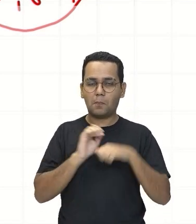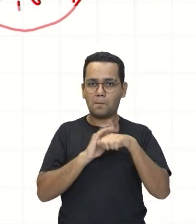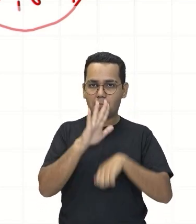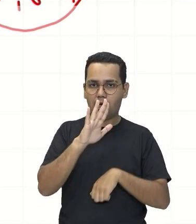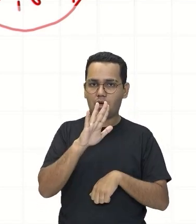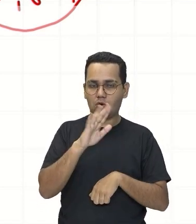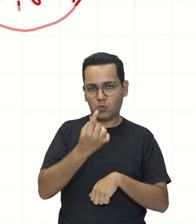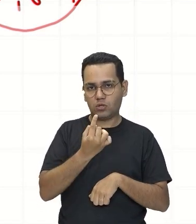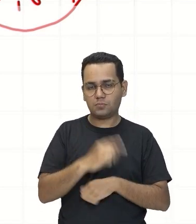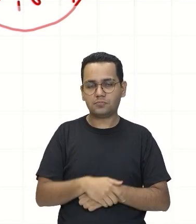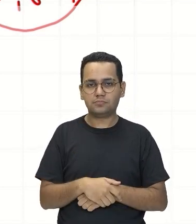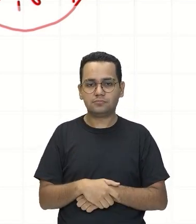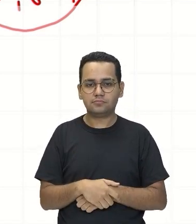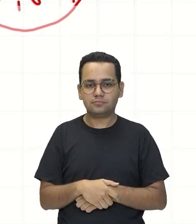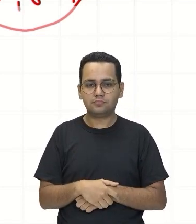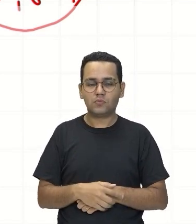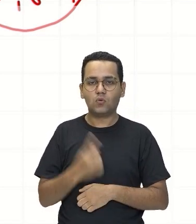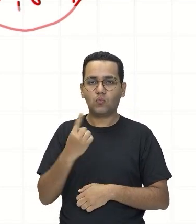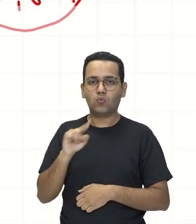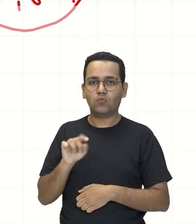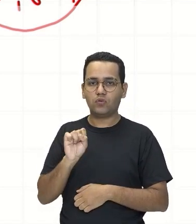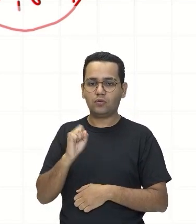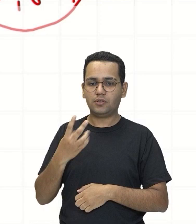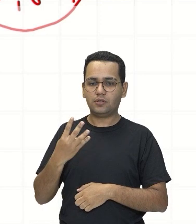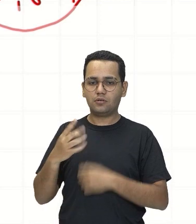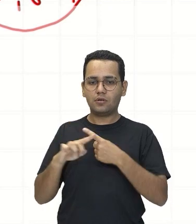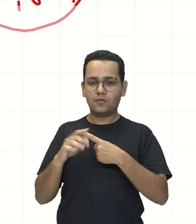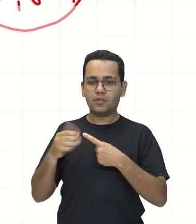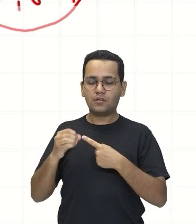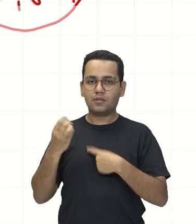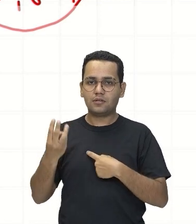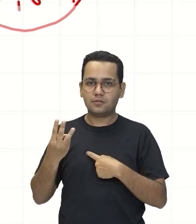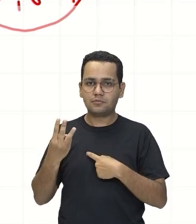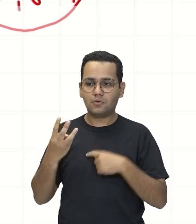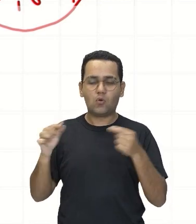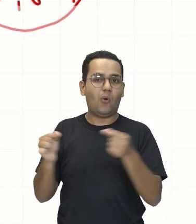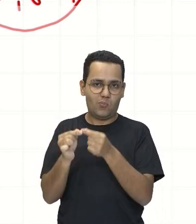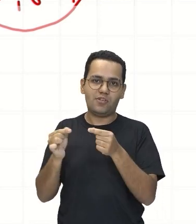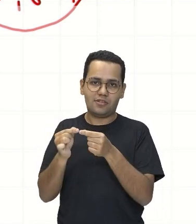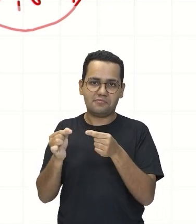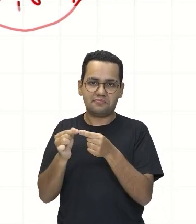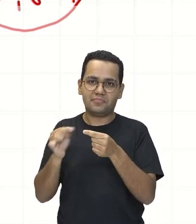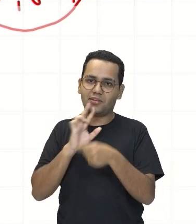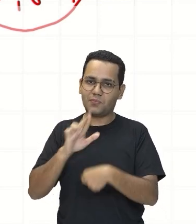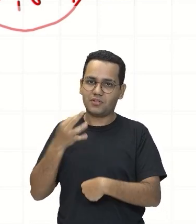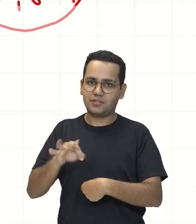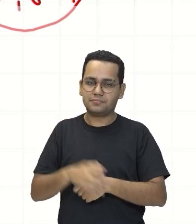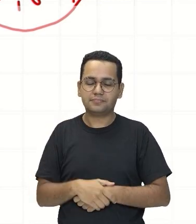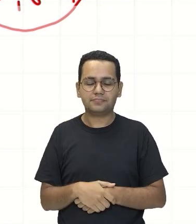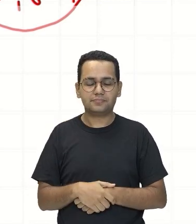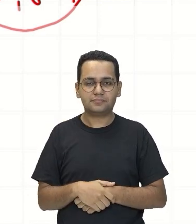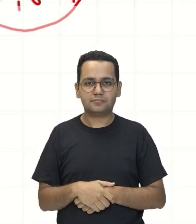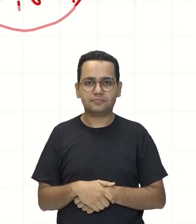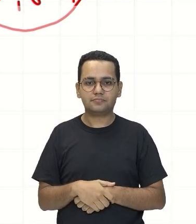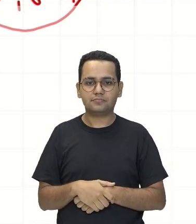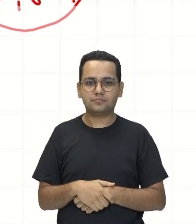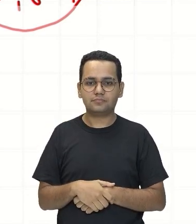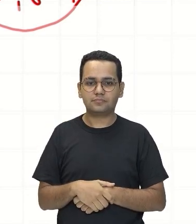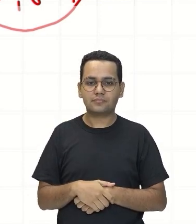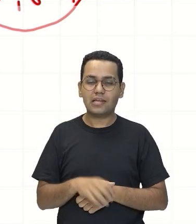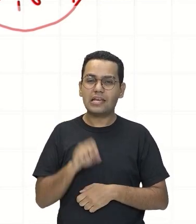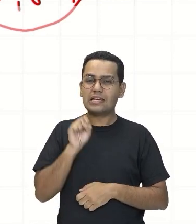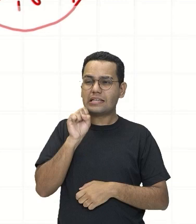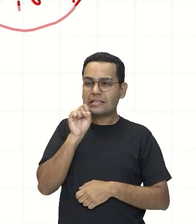Olha lá 1,84 E vezes 10 elevado a 3 Coincidiu Calhou E caso Não